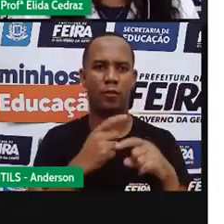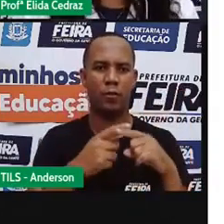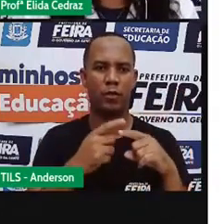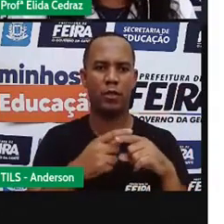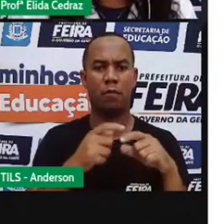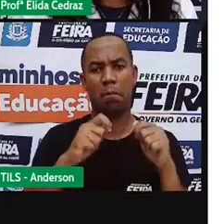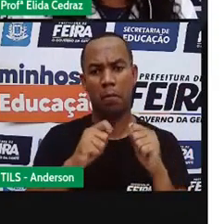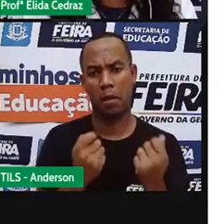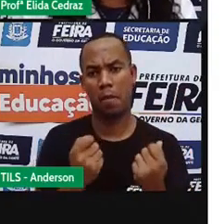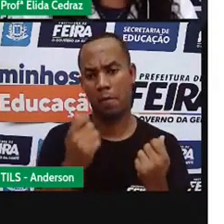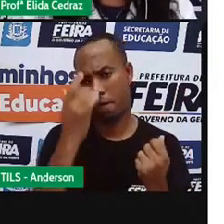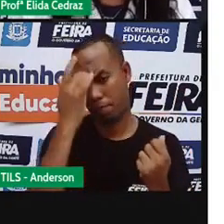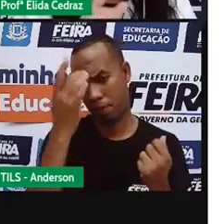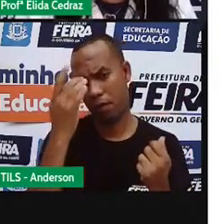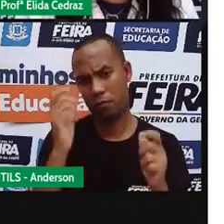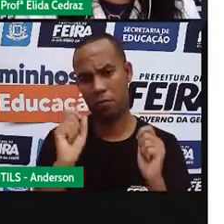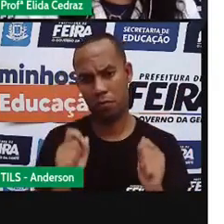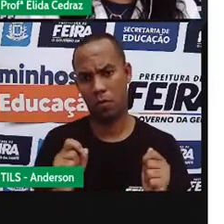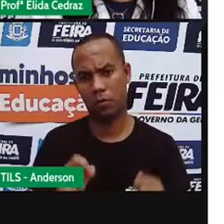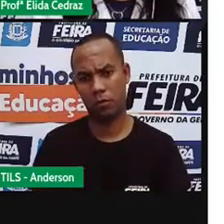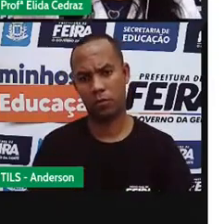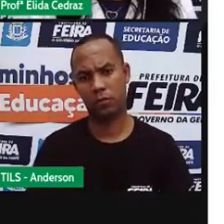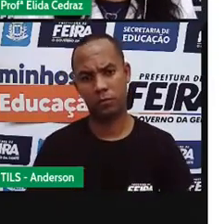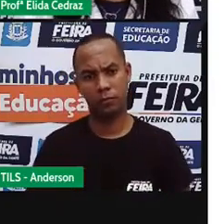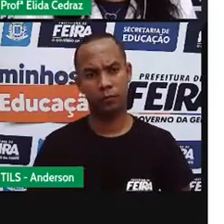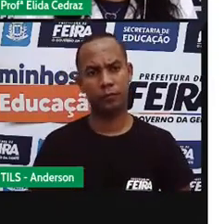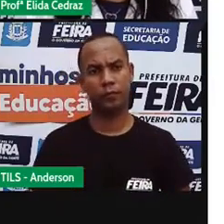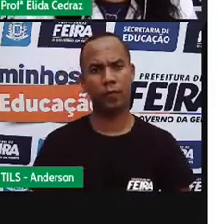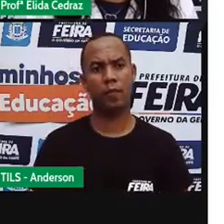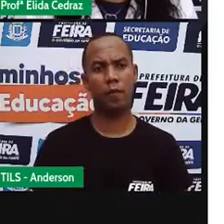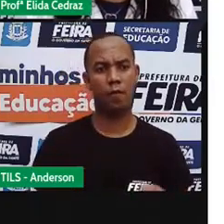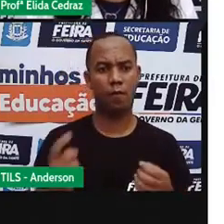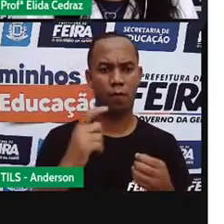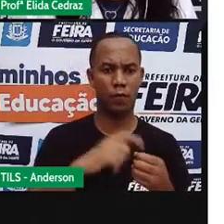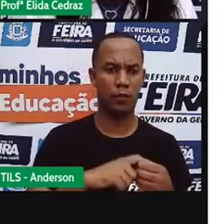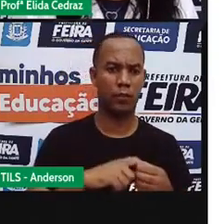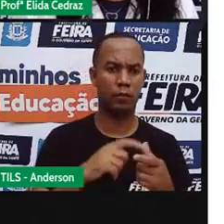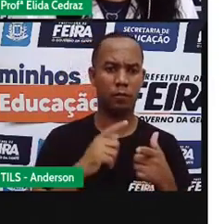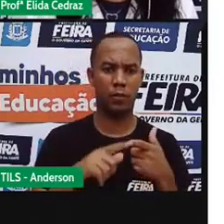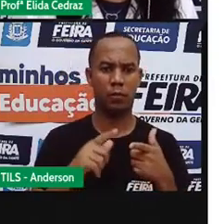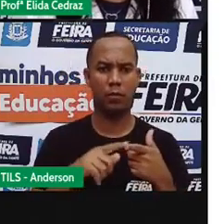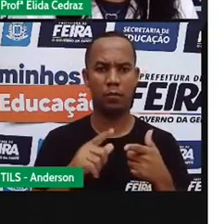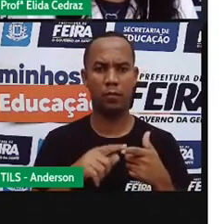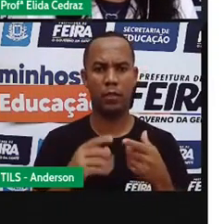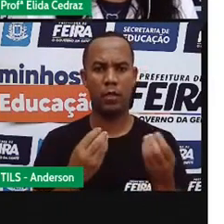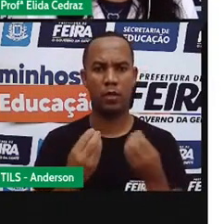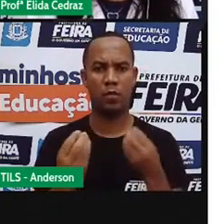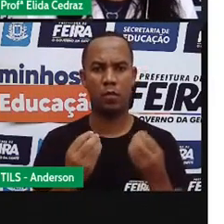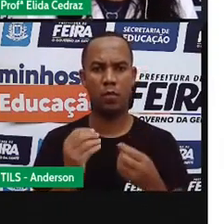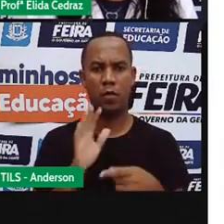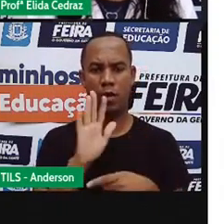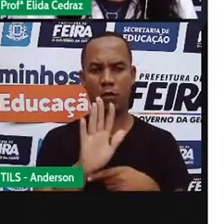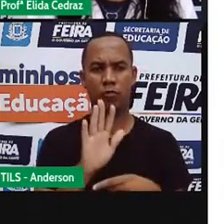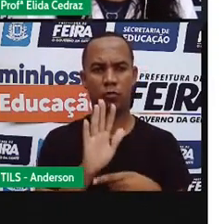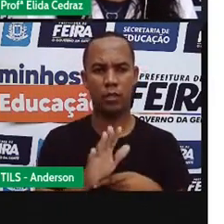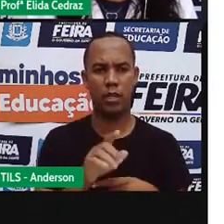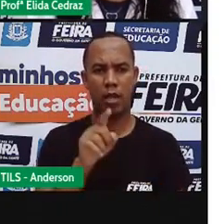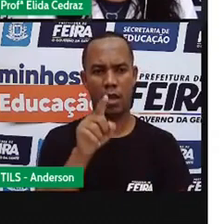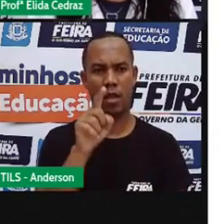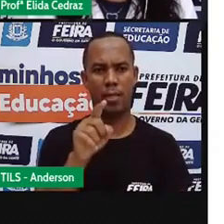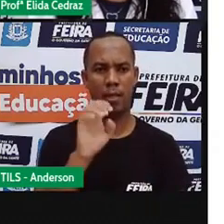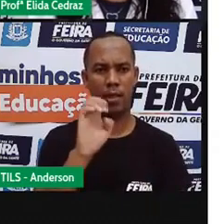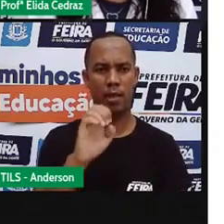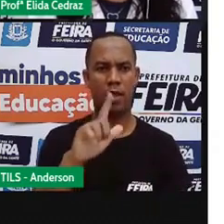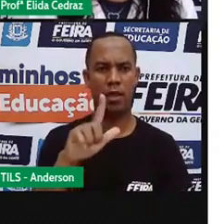quebraria com muita facilidade. Então, voltando ao nosso probleminha, vamos ajudar a Elza? Elza tem um garrafão de